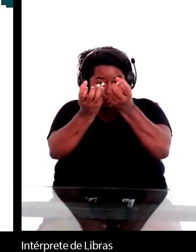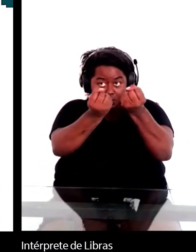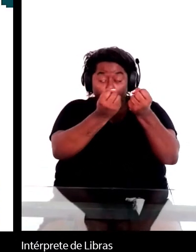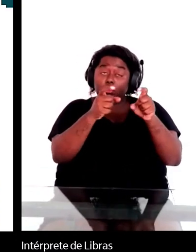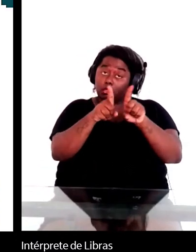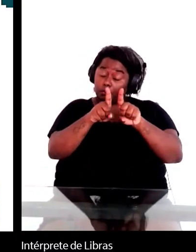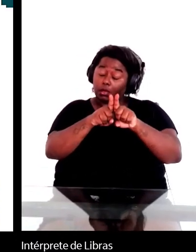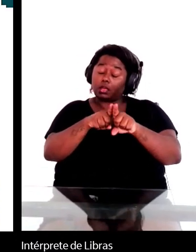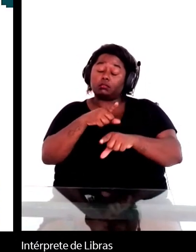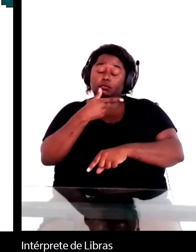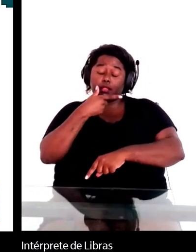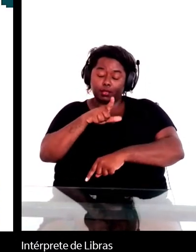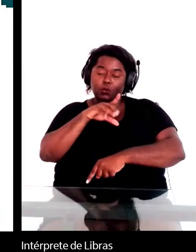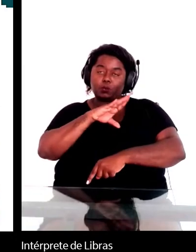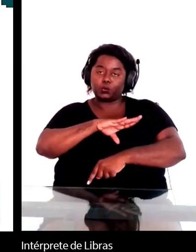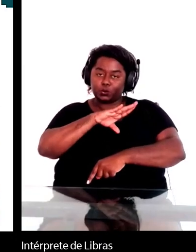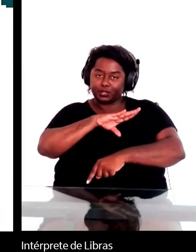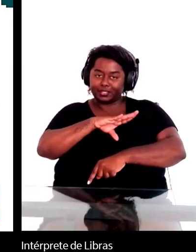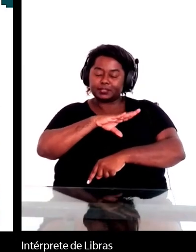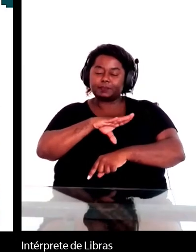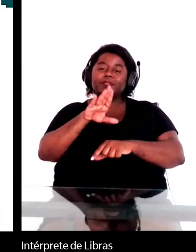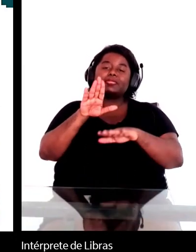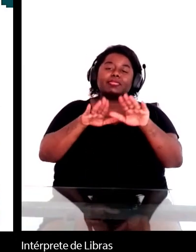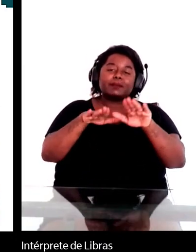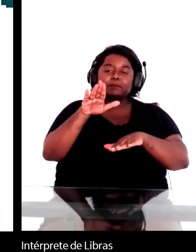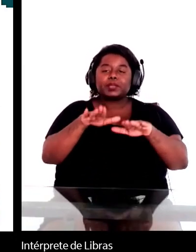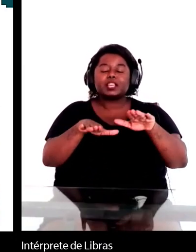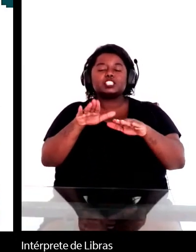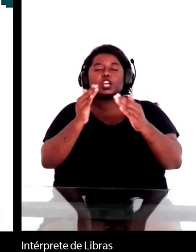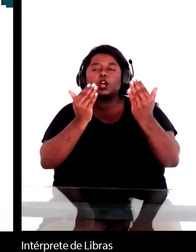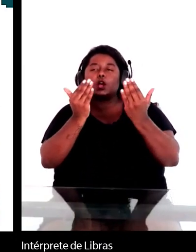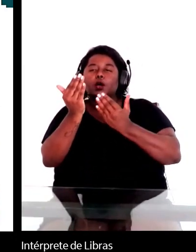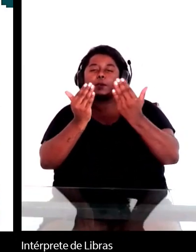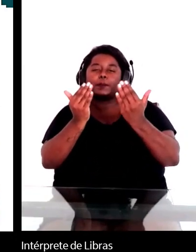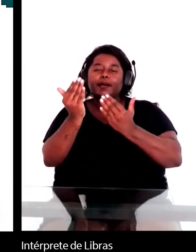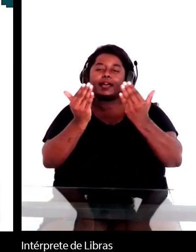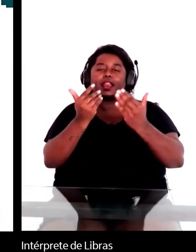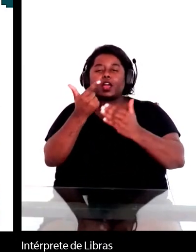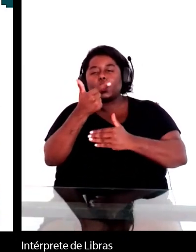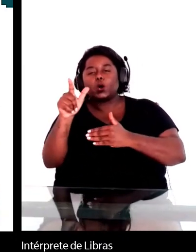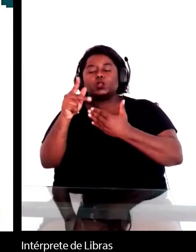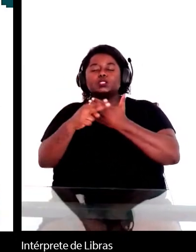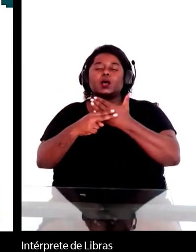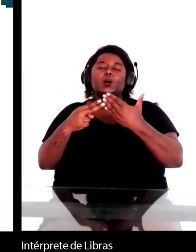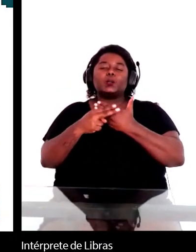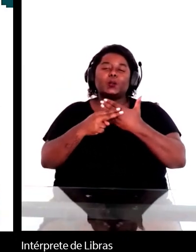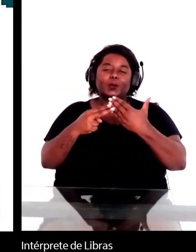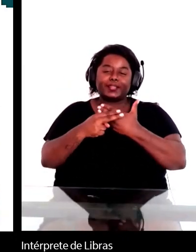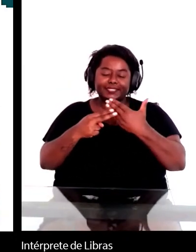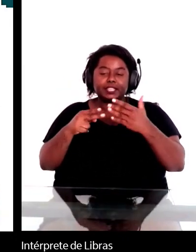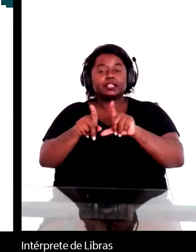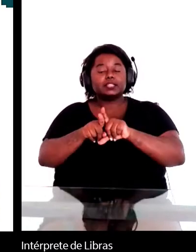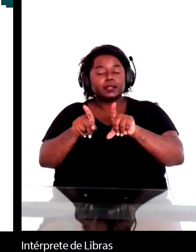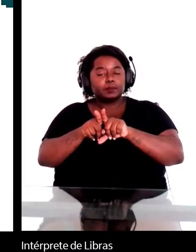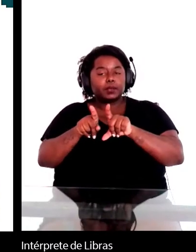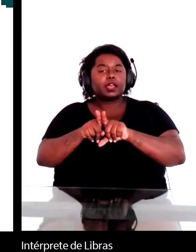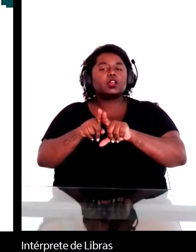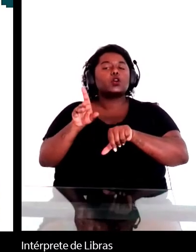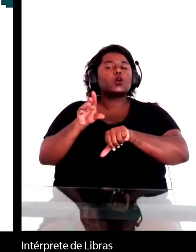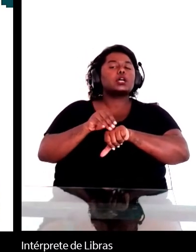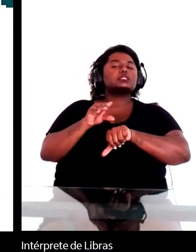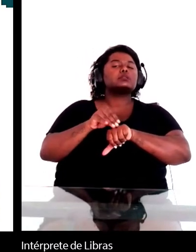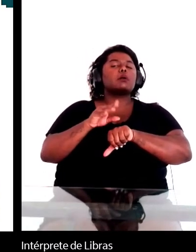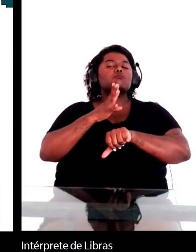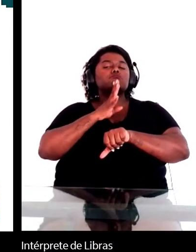portuguesa, depende um pouco da sua comparação com outros autores e o conhecimento do contexto